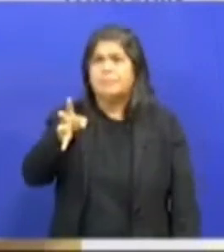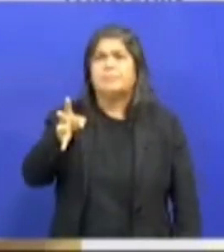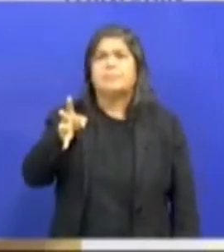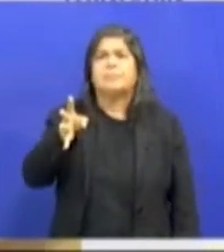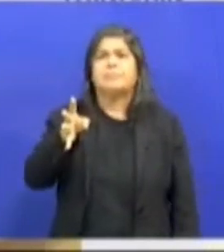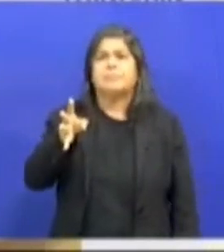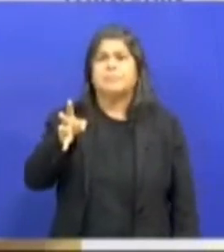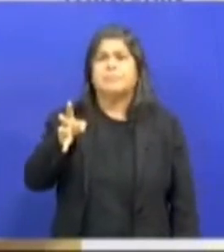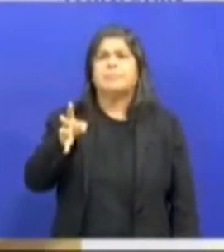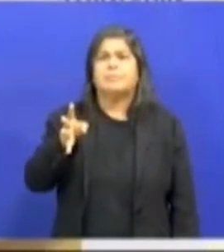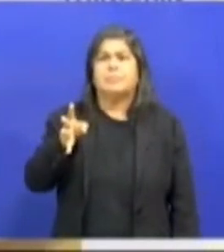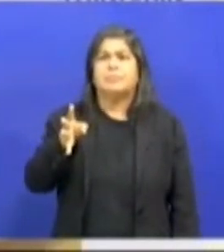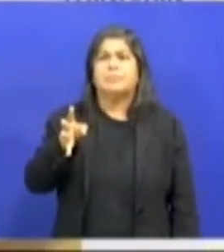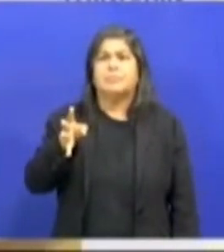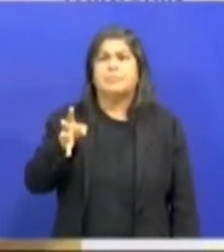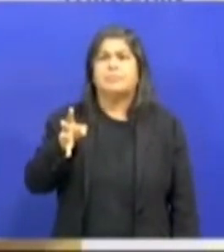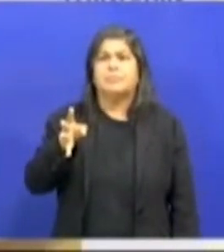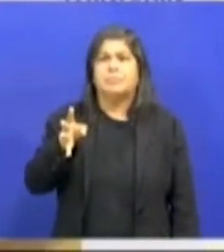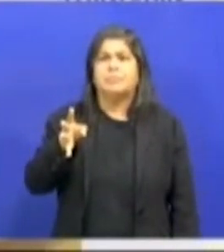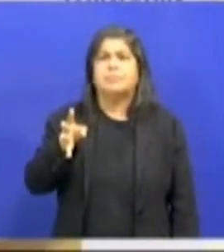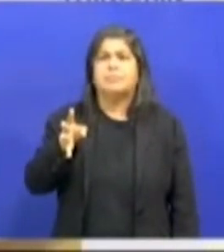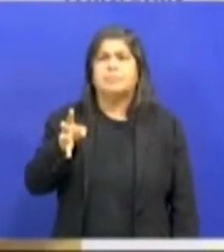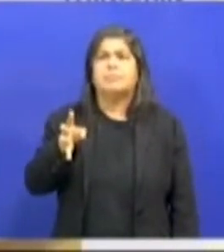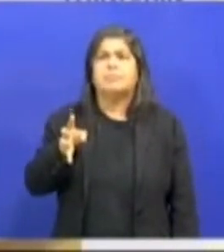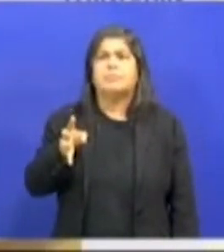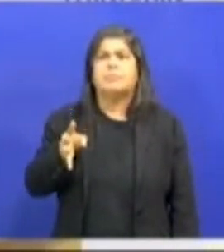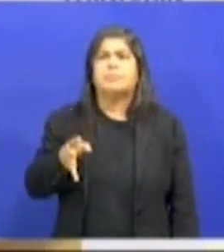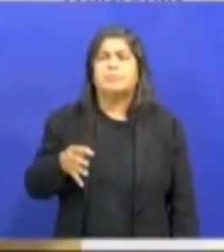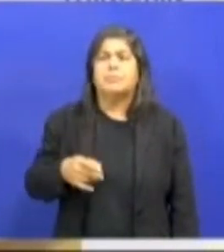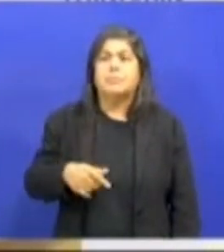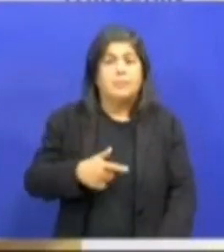Tem educação, tem educação,